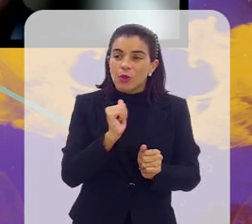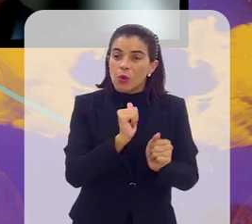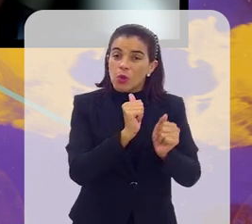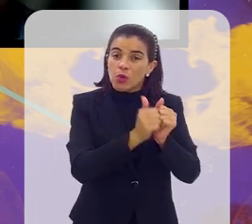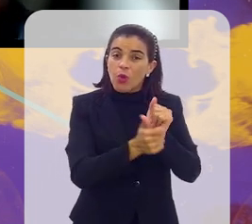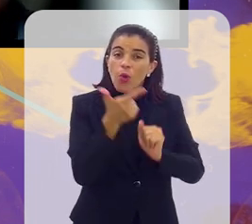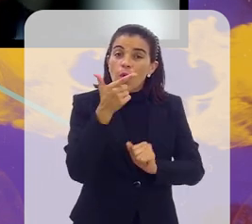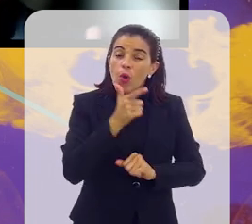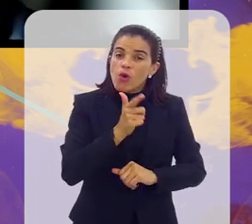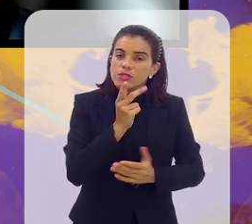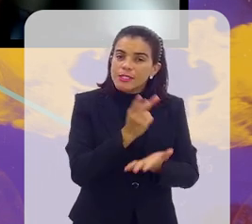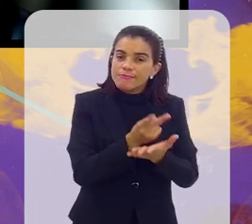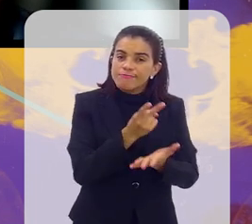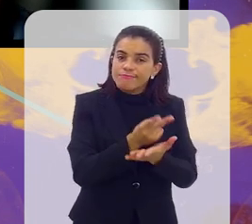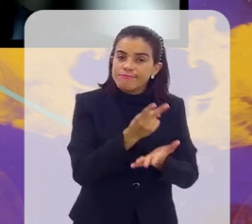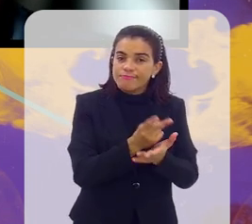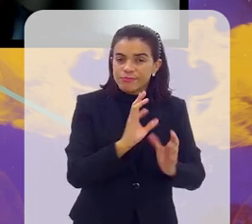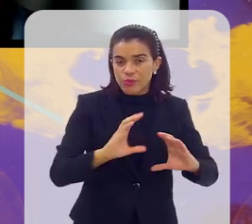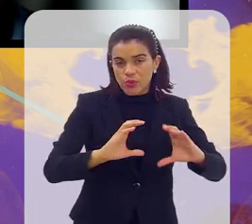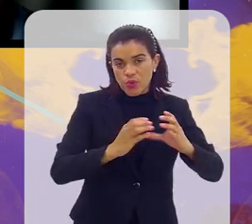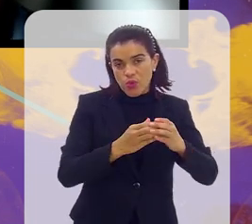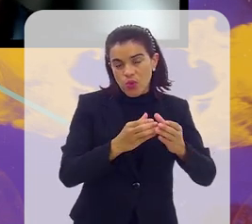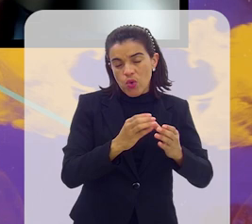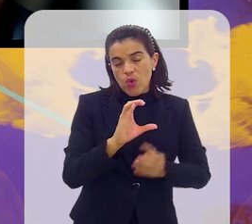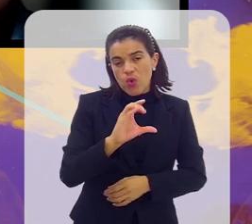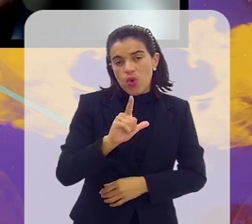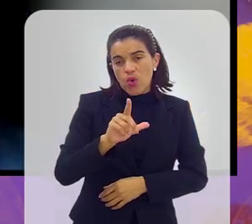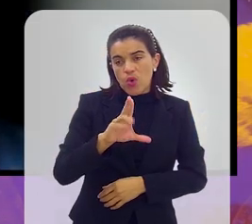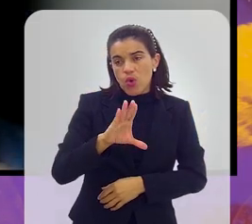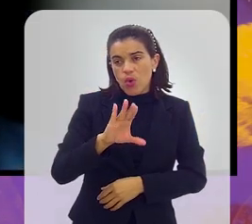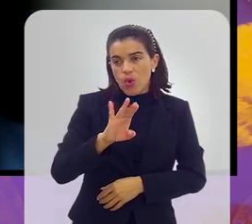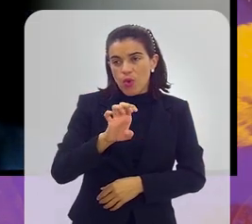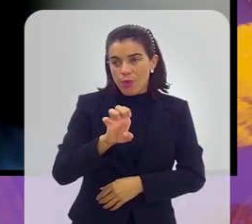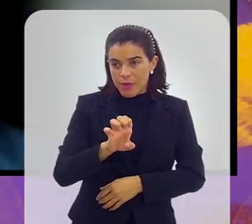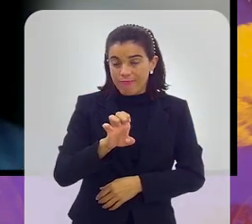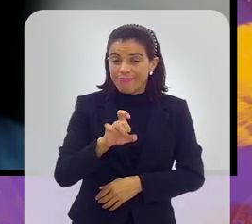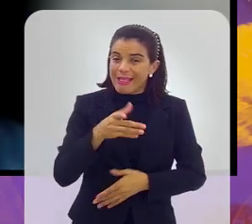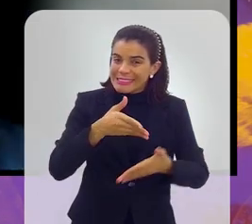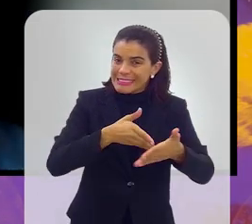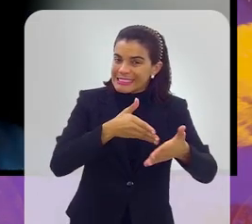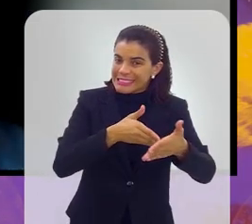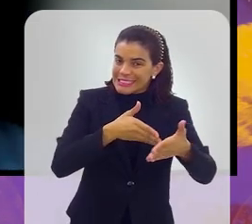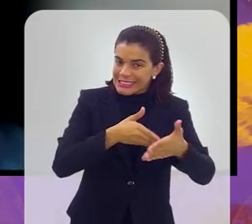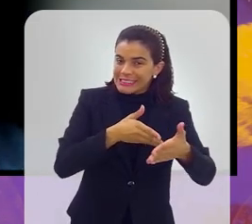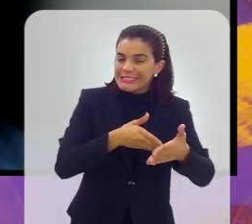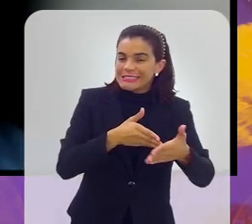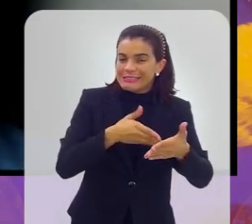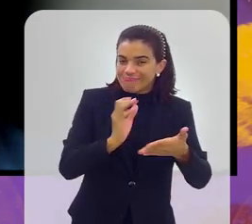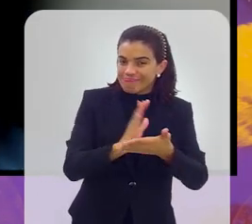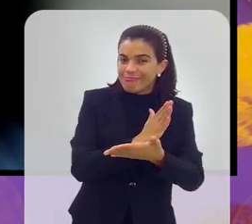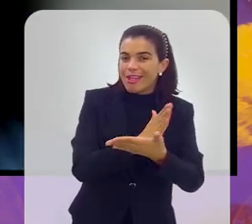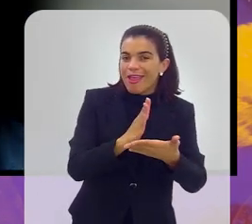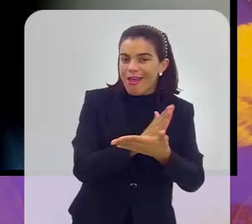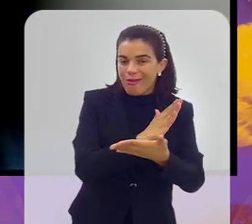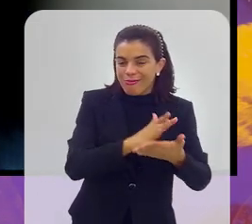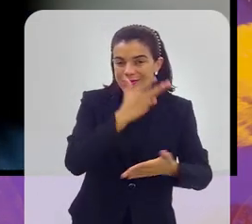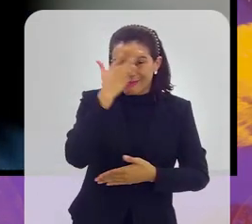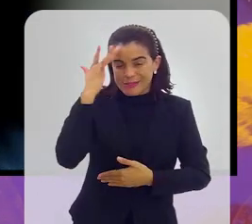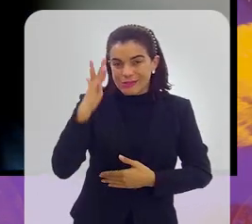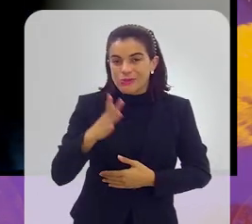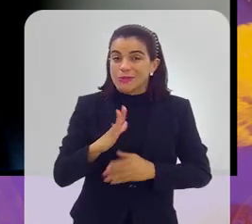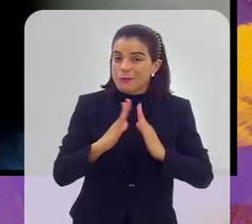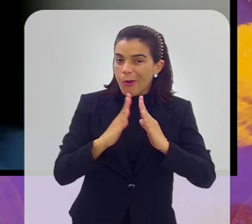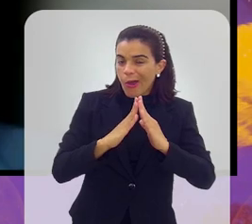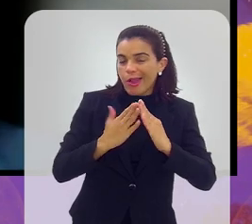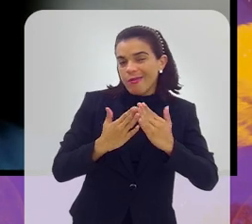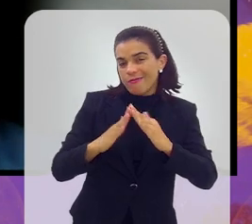dizer, esse jogador se manter dentro do clube, eu acho que talvez aí esteja um pouco da dificuldade que os jogadores enfrentam hoje,